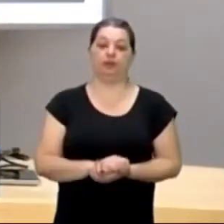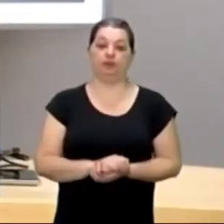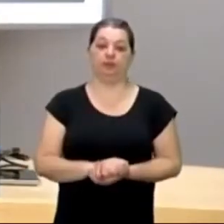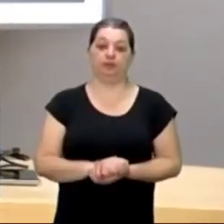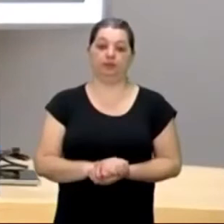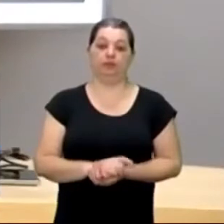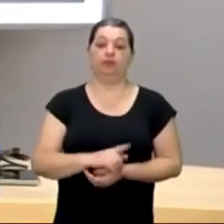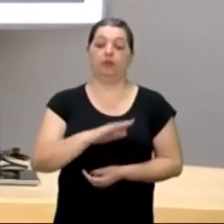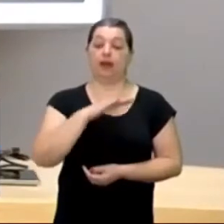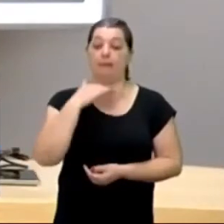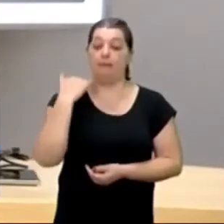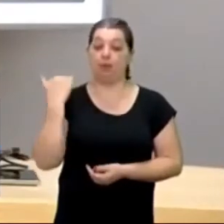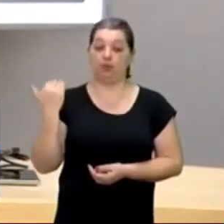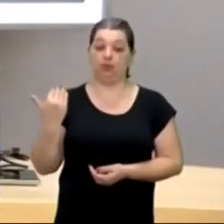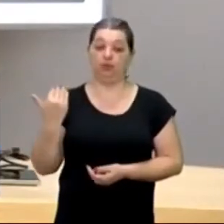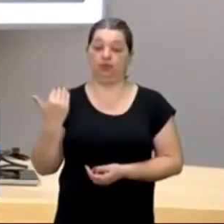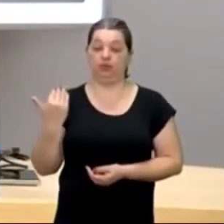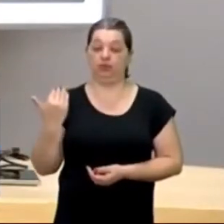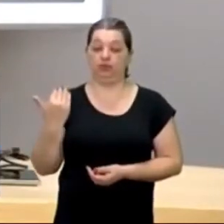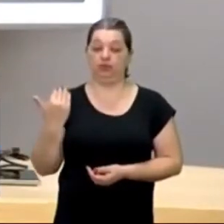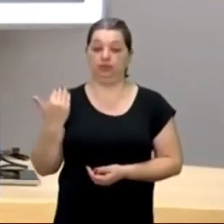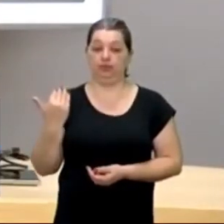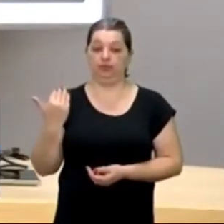Esta morte, ela,